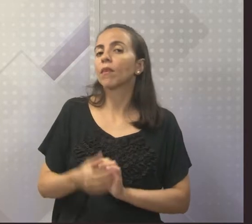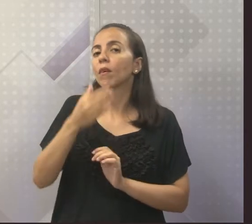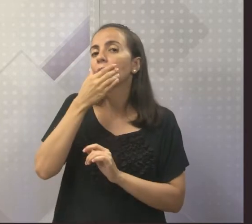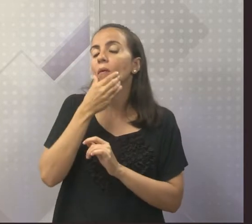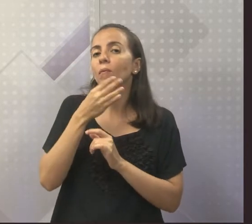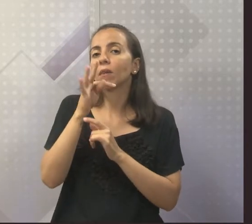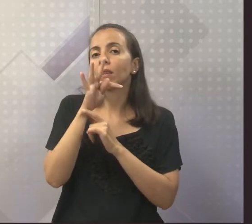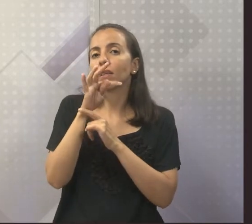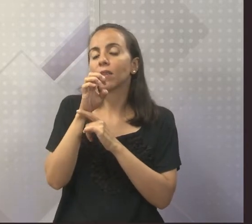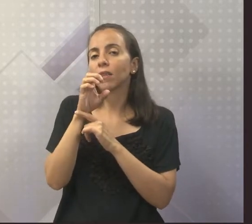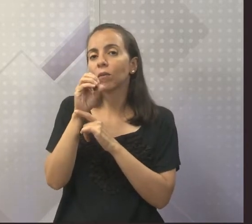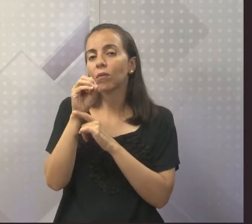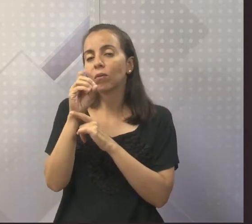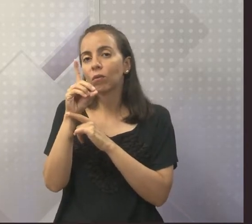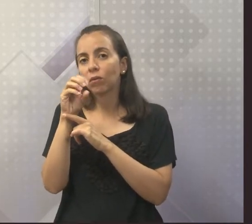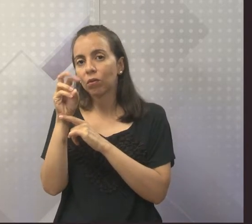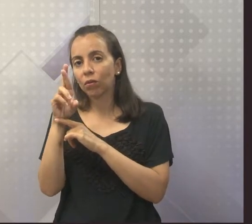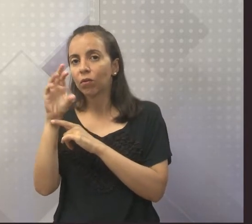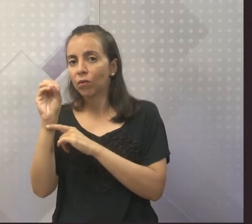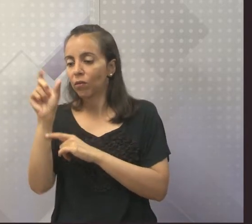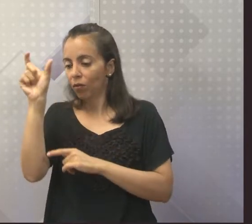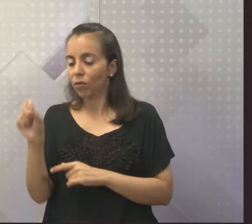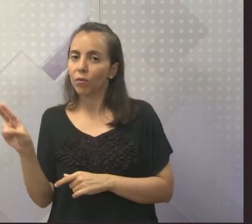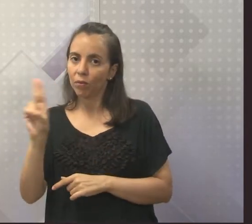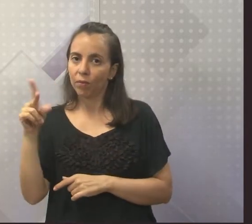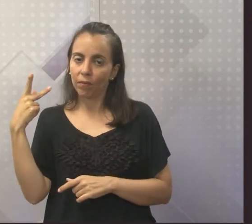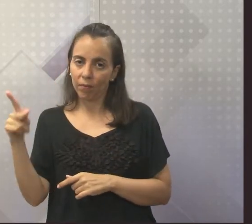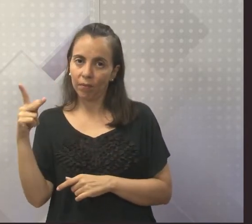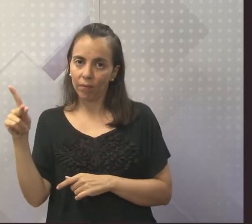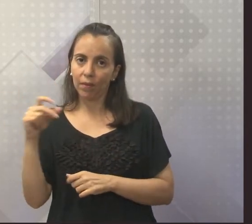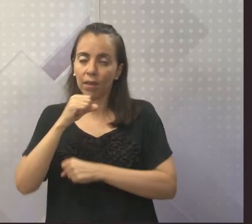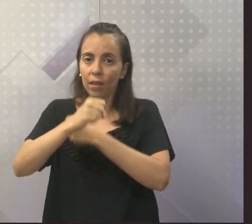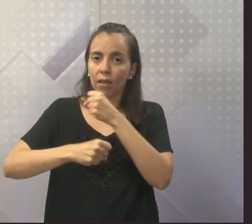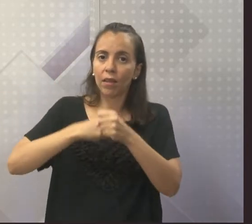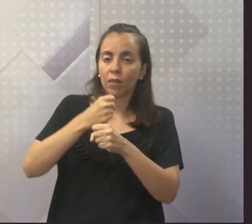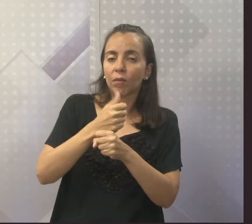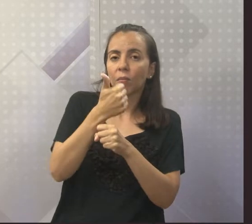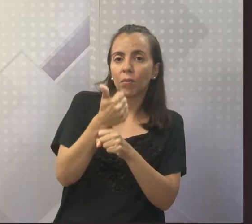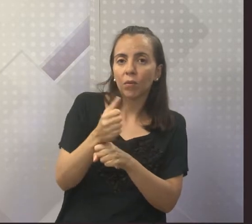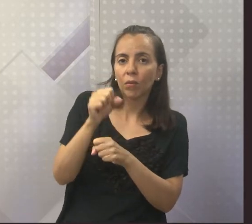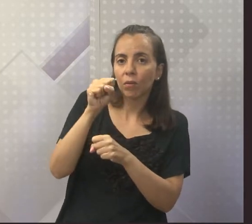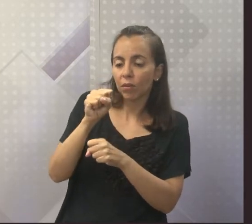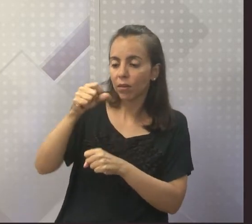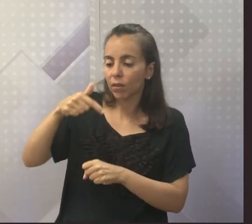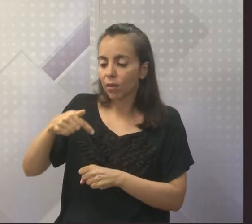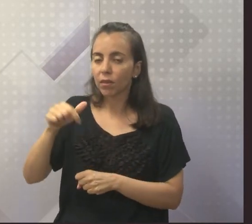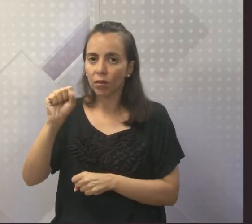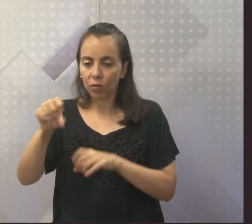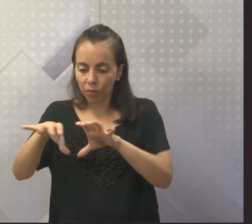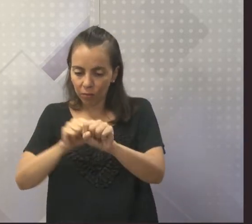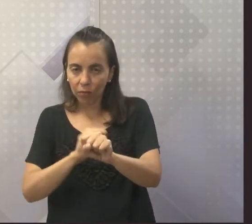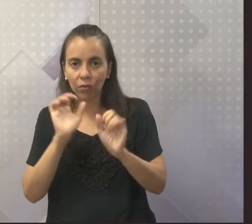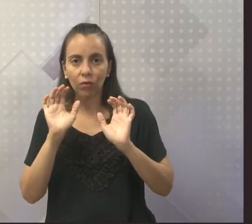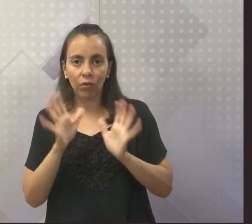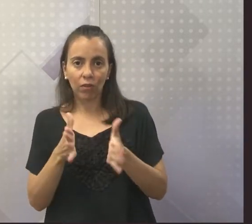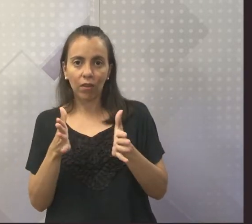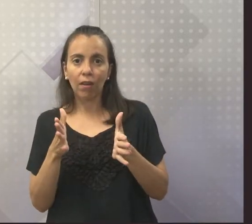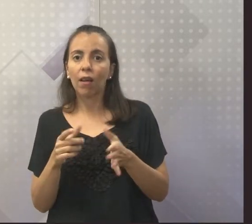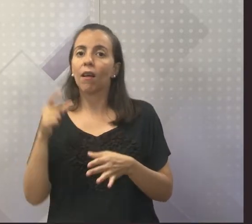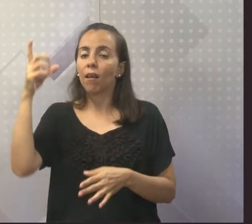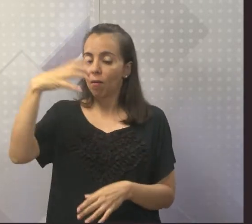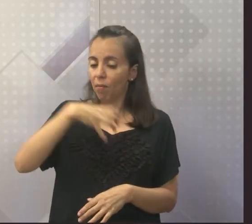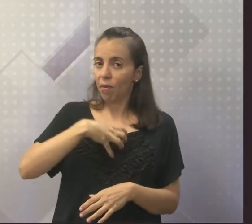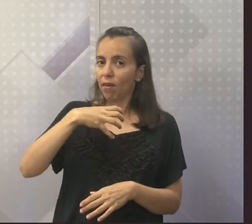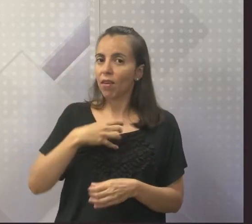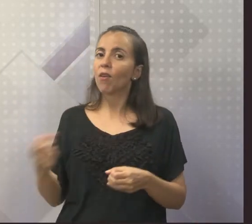Sampaio, mas vamos dar só continuidade. Em 1878, após ele se formar, ele volta para a Bahia,